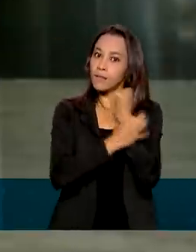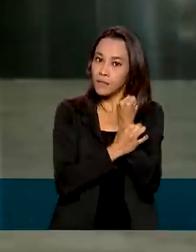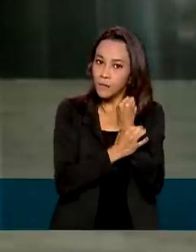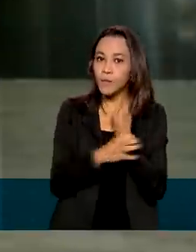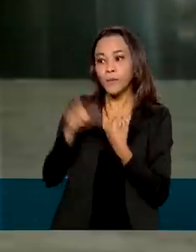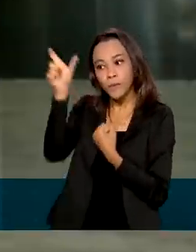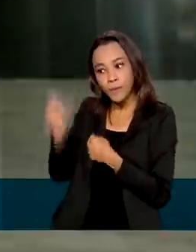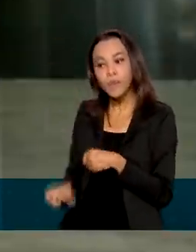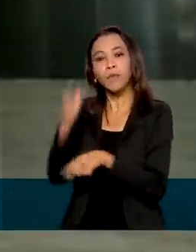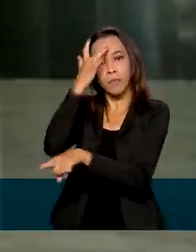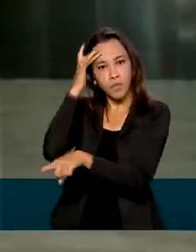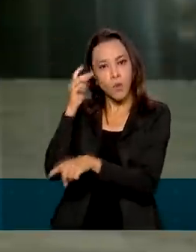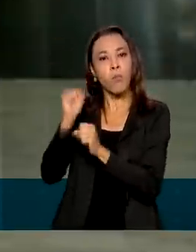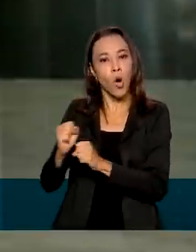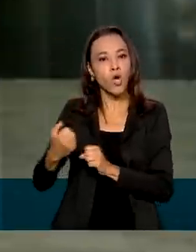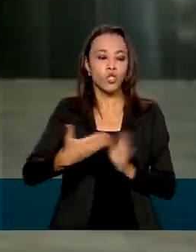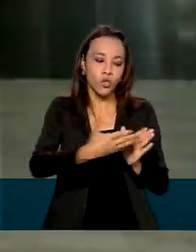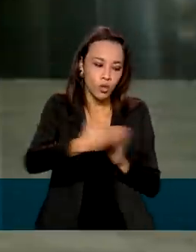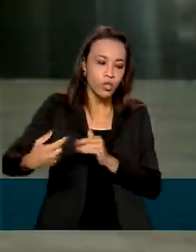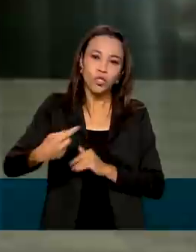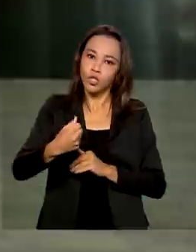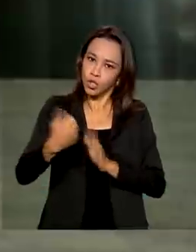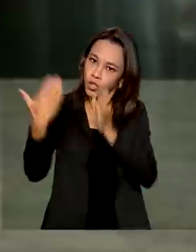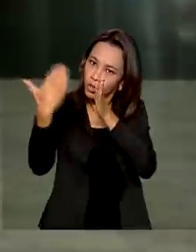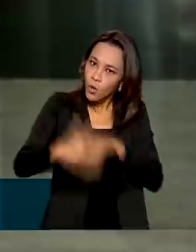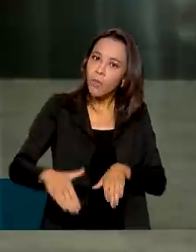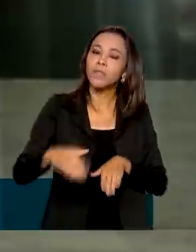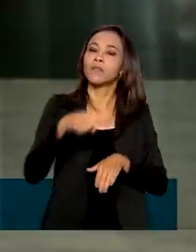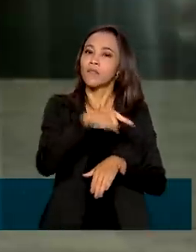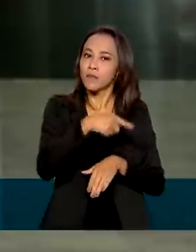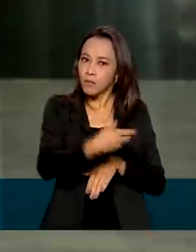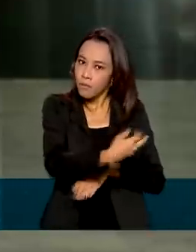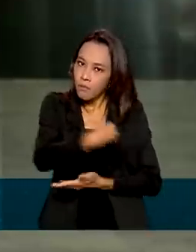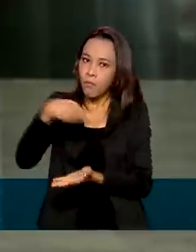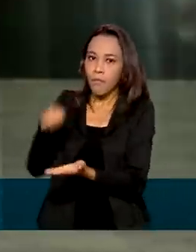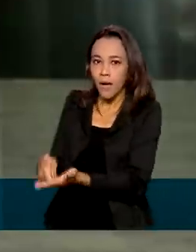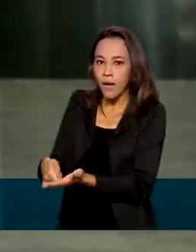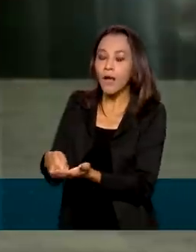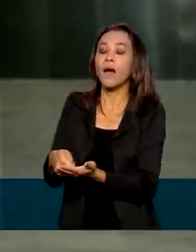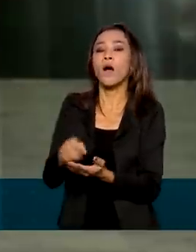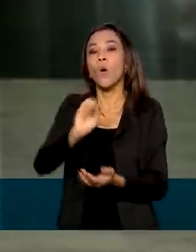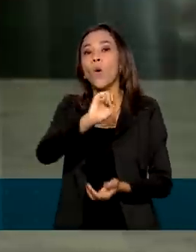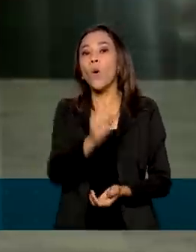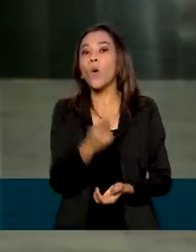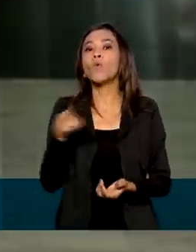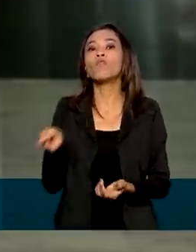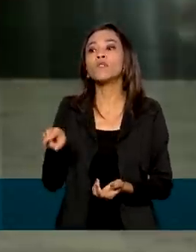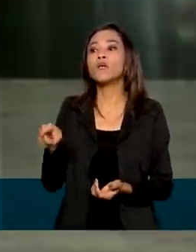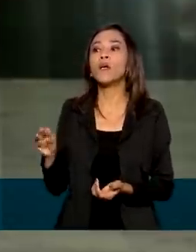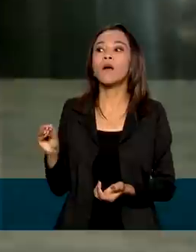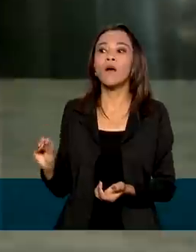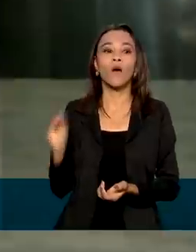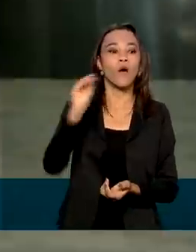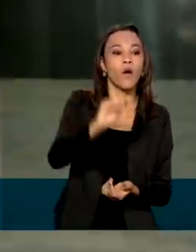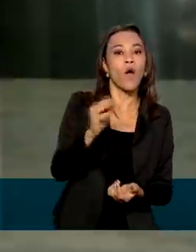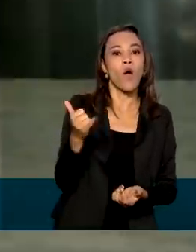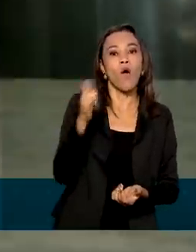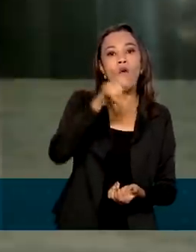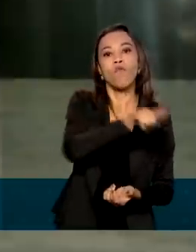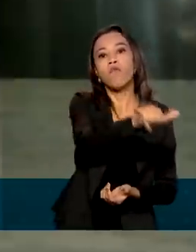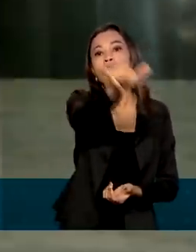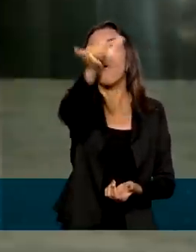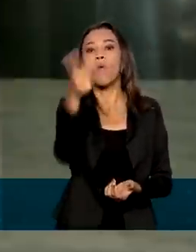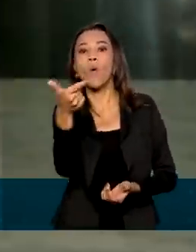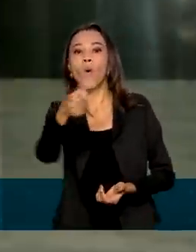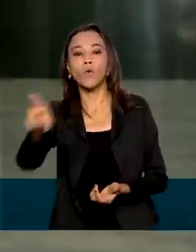Ele pode ter de volta o reembolso do dinheiro gasto com a passagem aérea, ou ainda ser realocado em outro voo. Ou tem direito